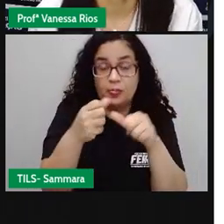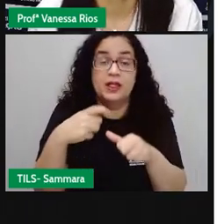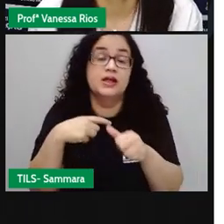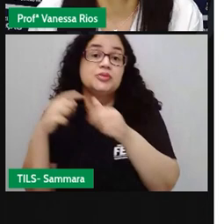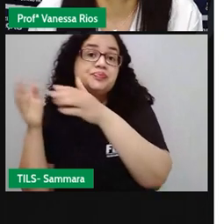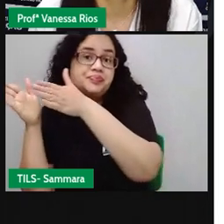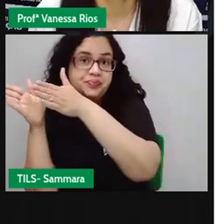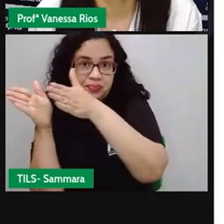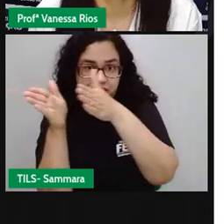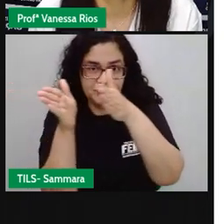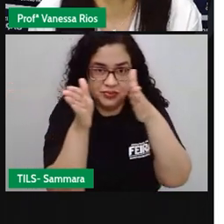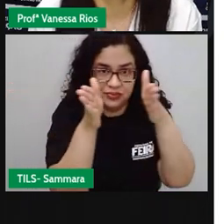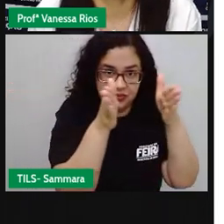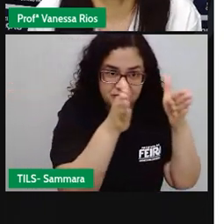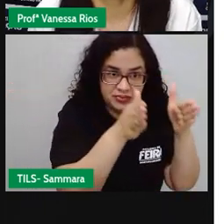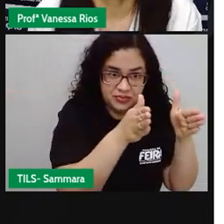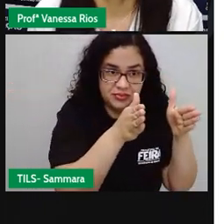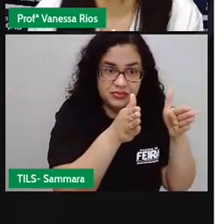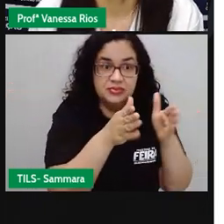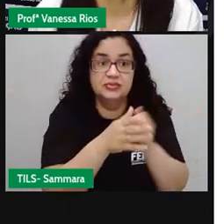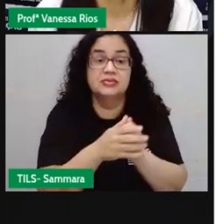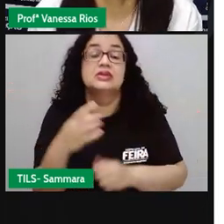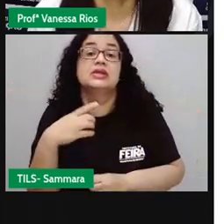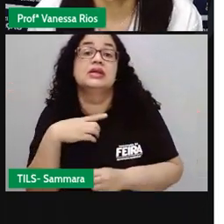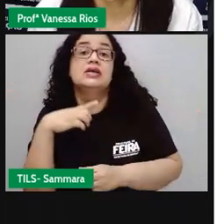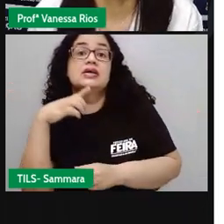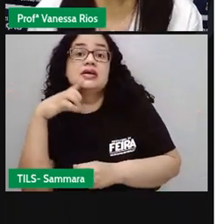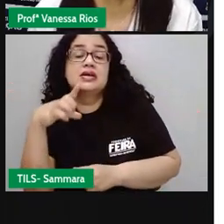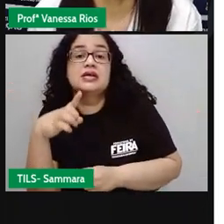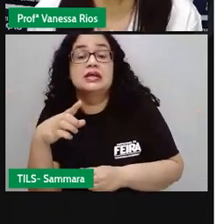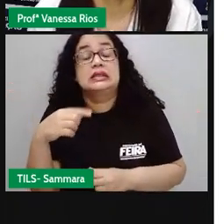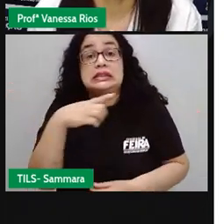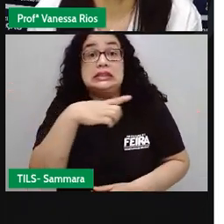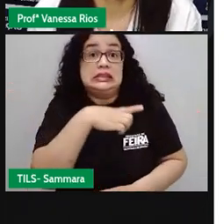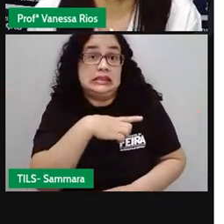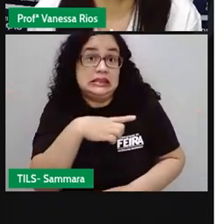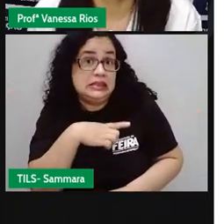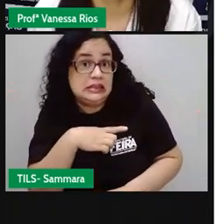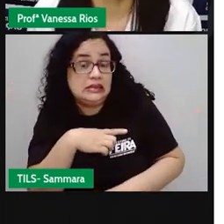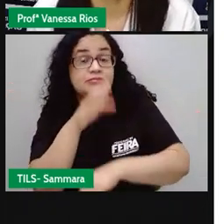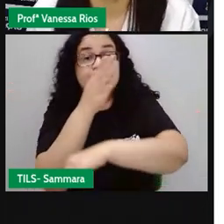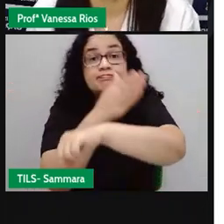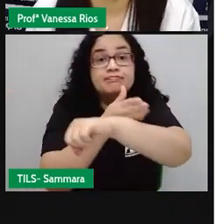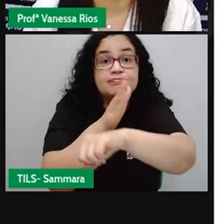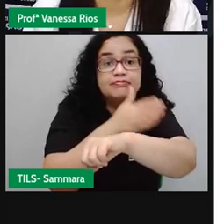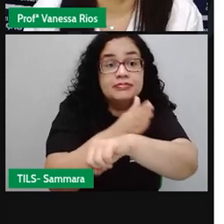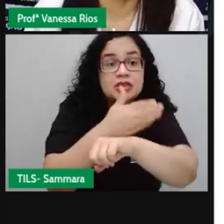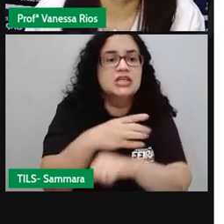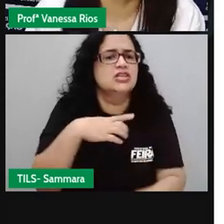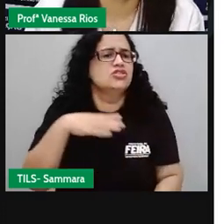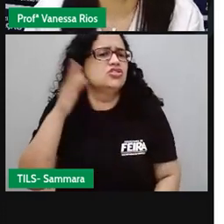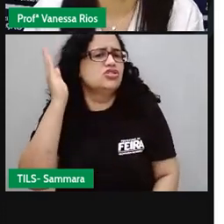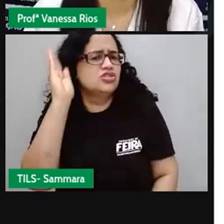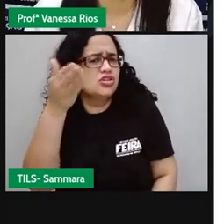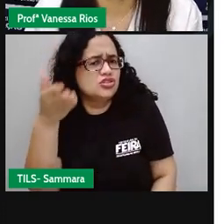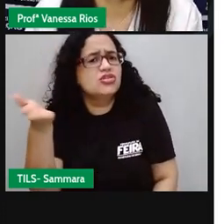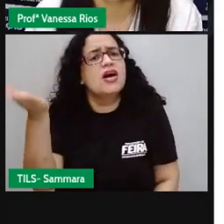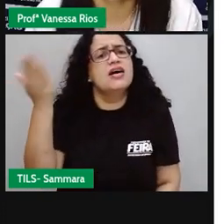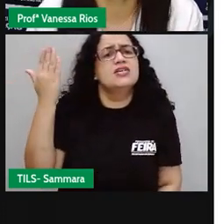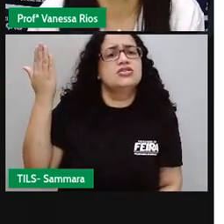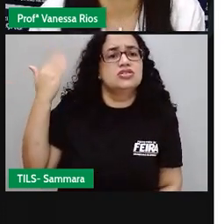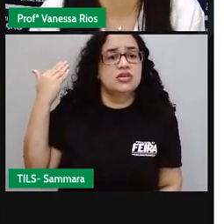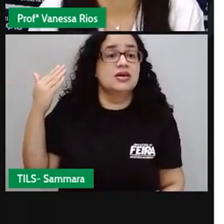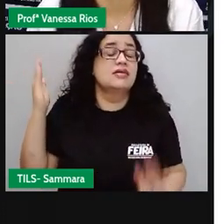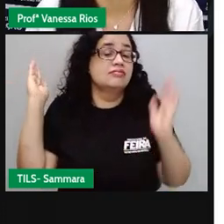No decorrer do tempo, na linha do tempo, de acordo com que as ações são praticadas, né? Se já foram, se estão